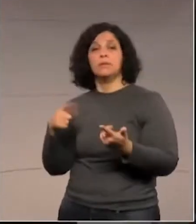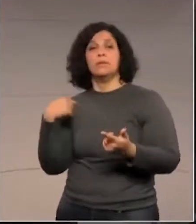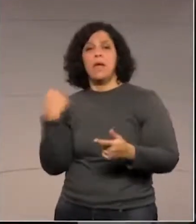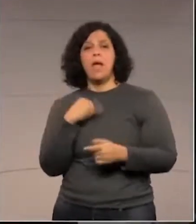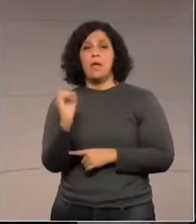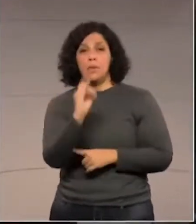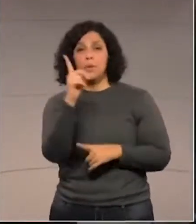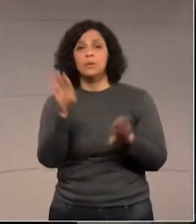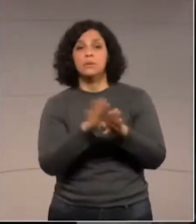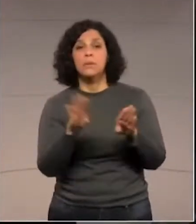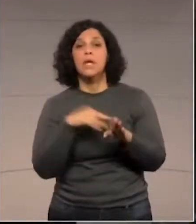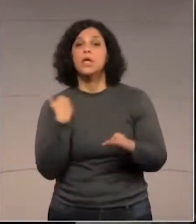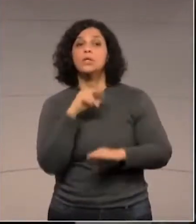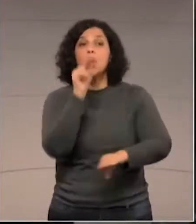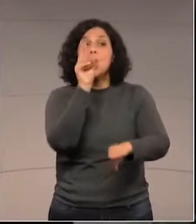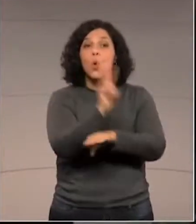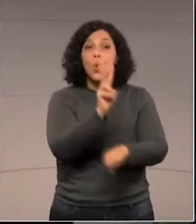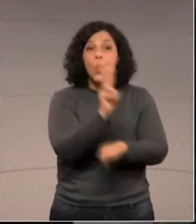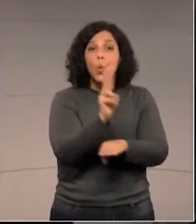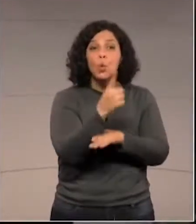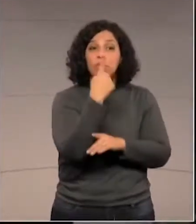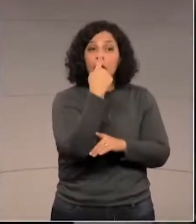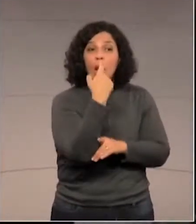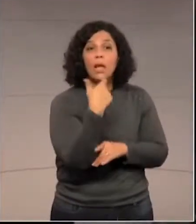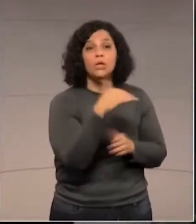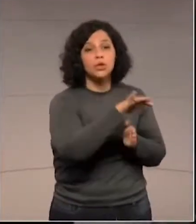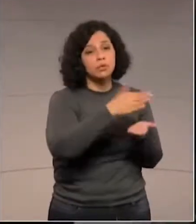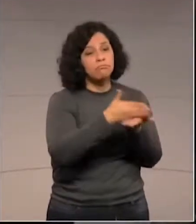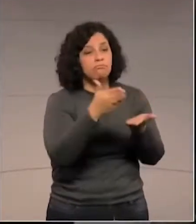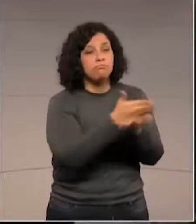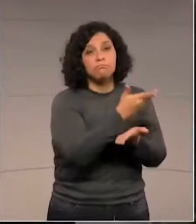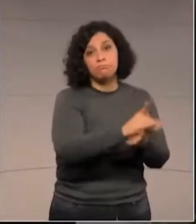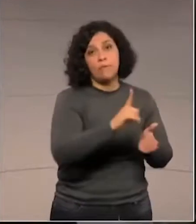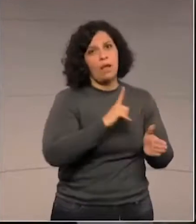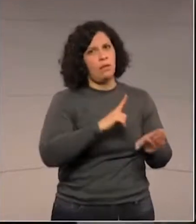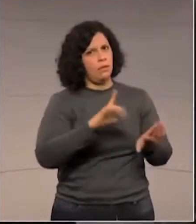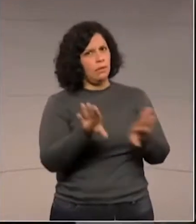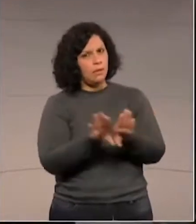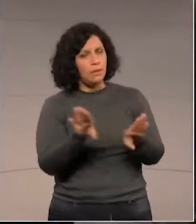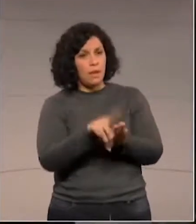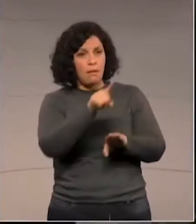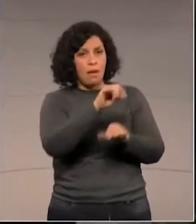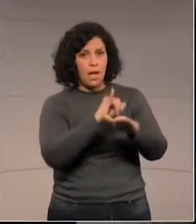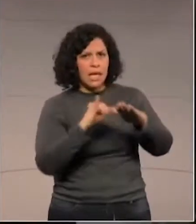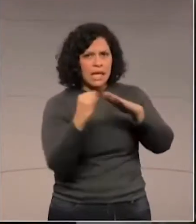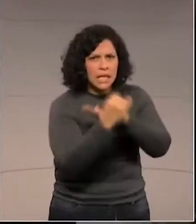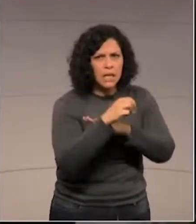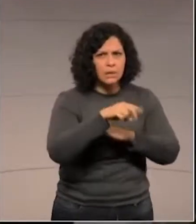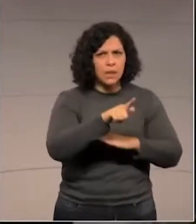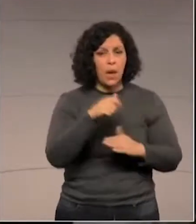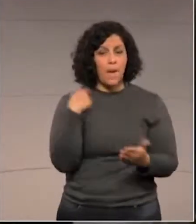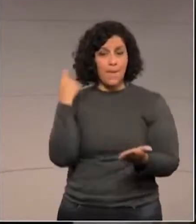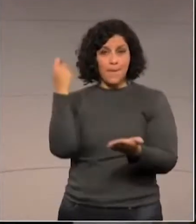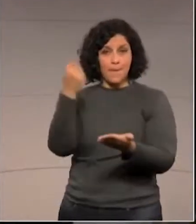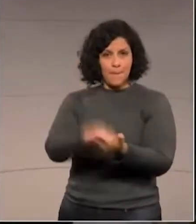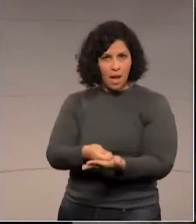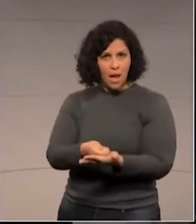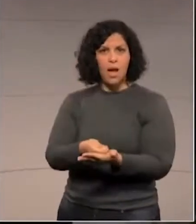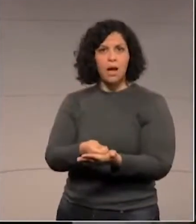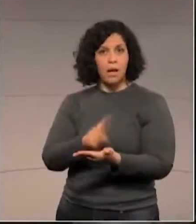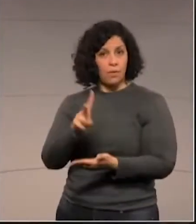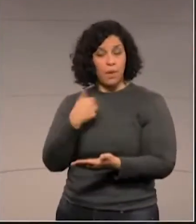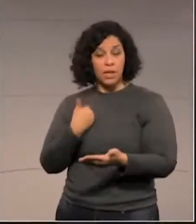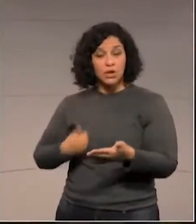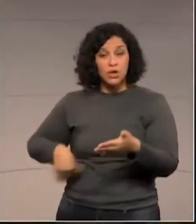é importante se preservar e separar o lixo. Olha, a Ilha do Mel, visitante que lá vai, paga uma taxa para